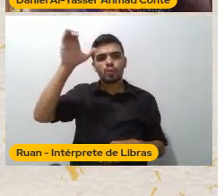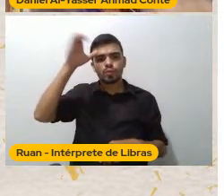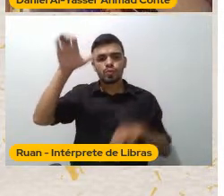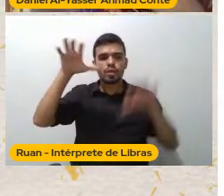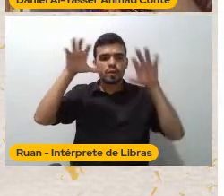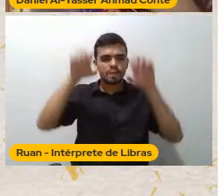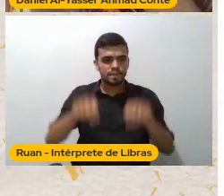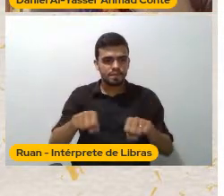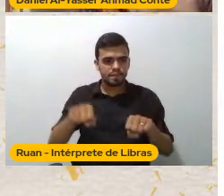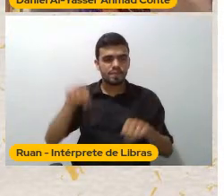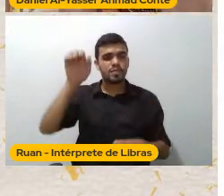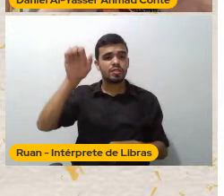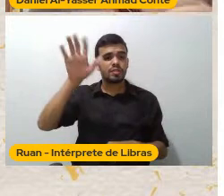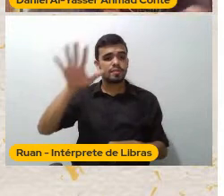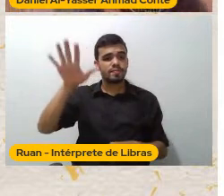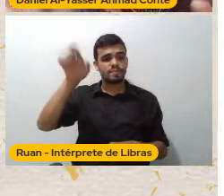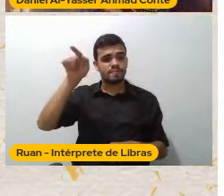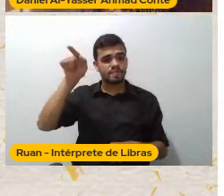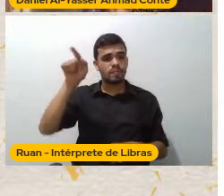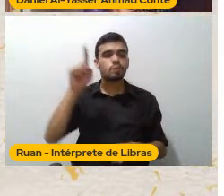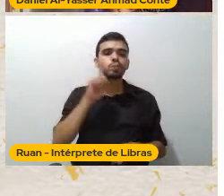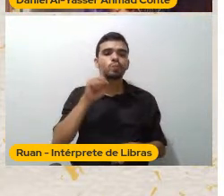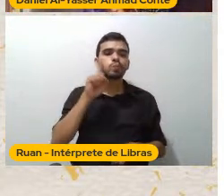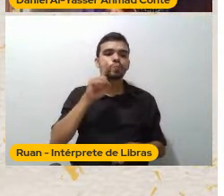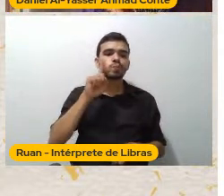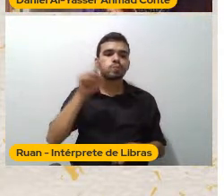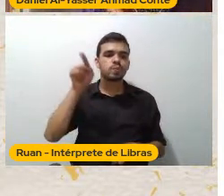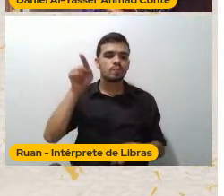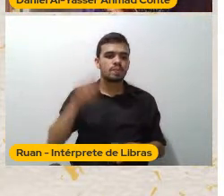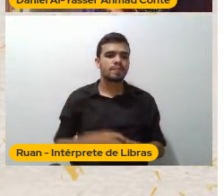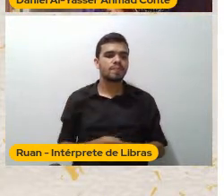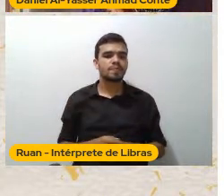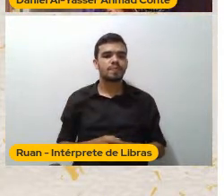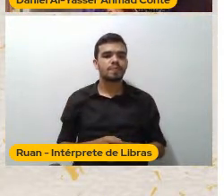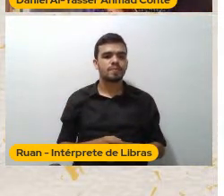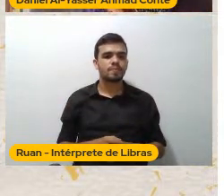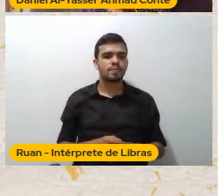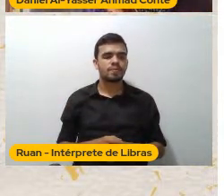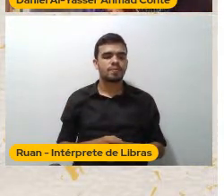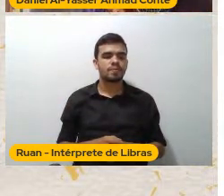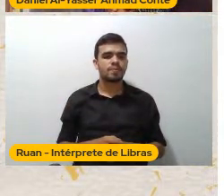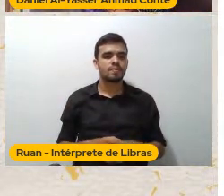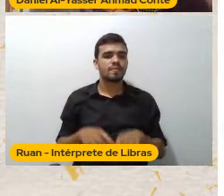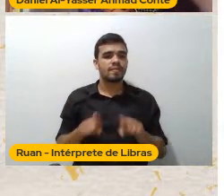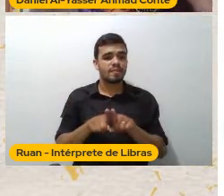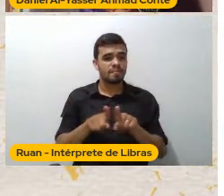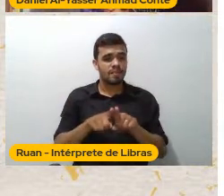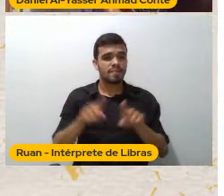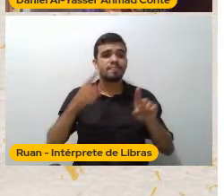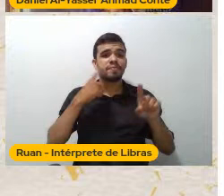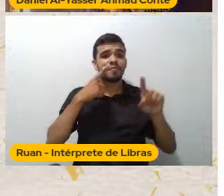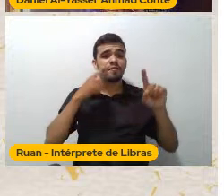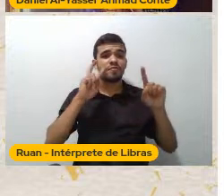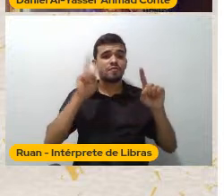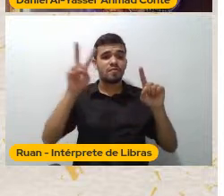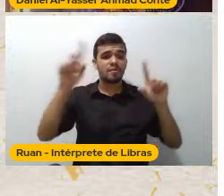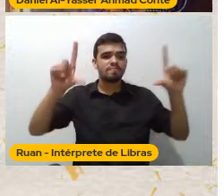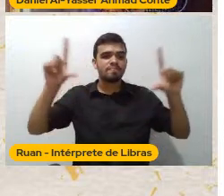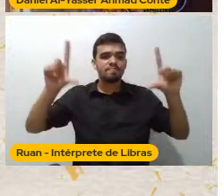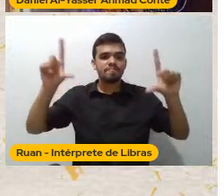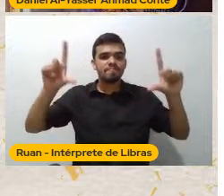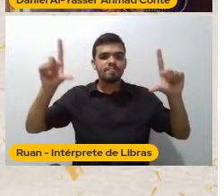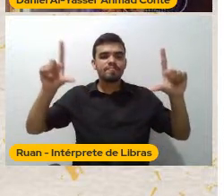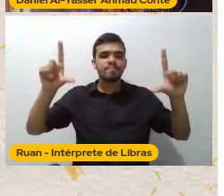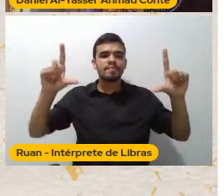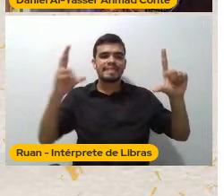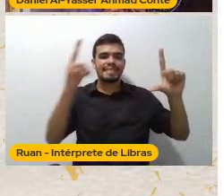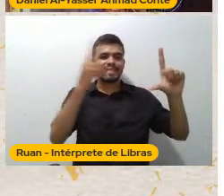Unidos Pela Pelo desenho animado São doutrinações Impressionantes